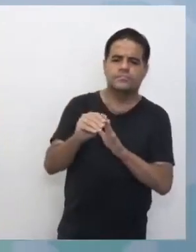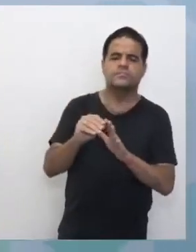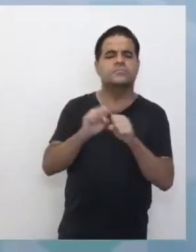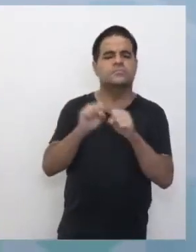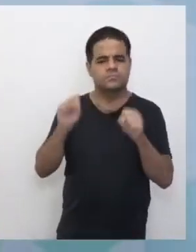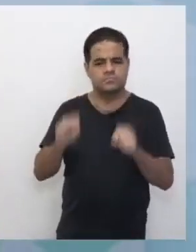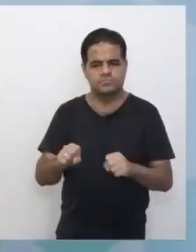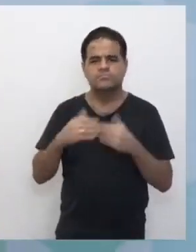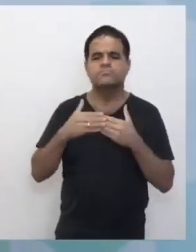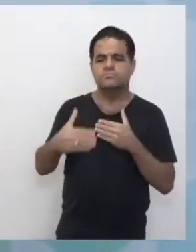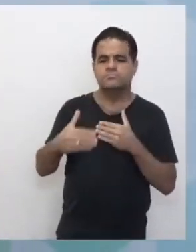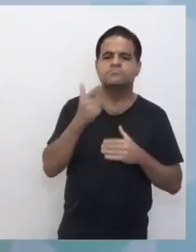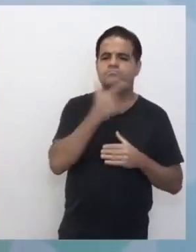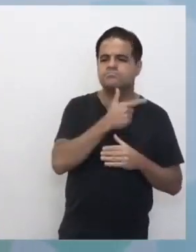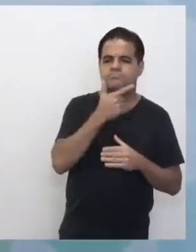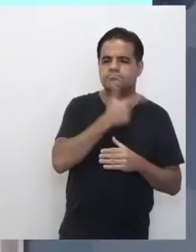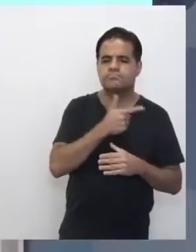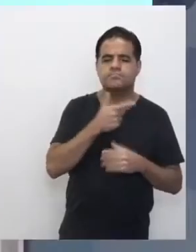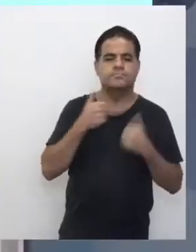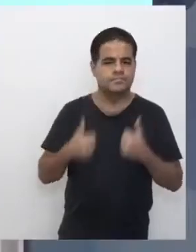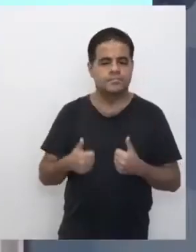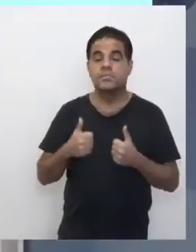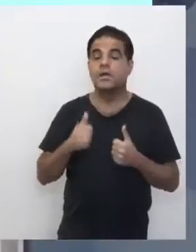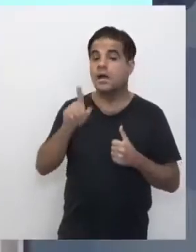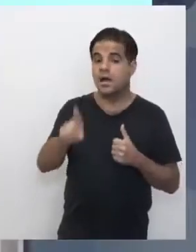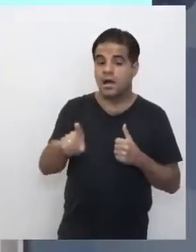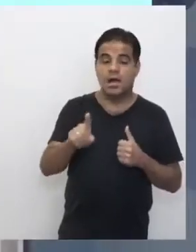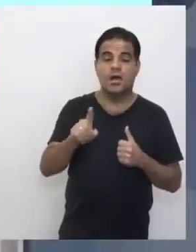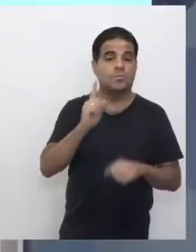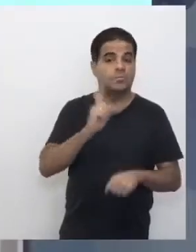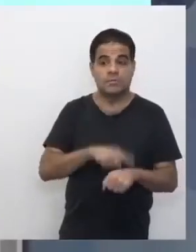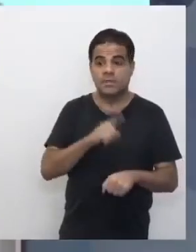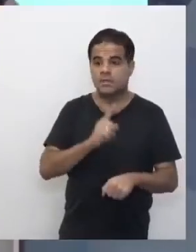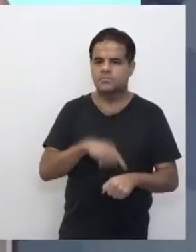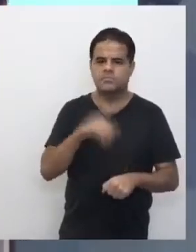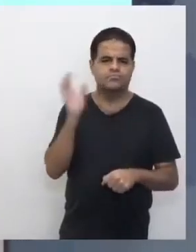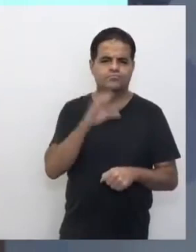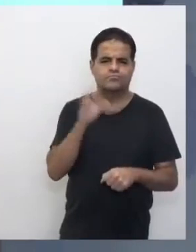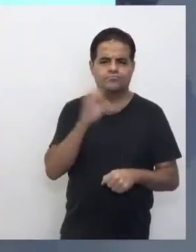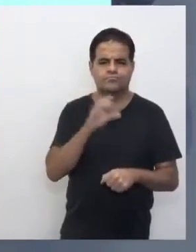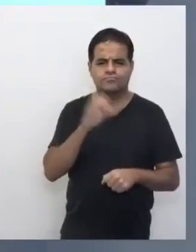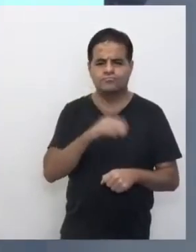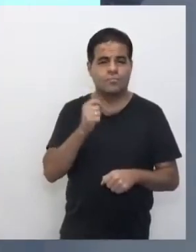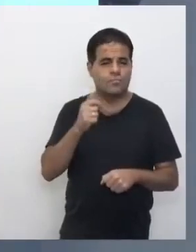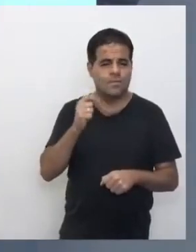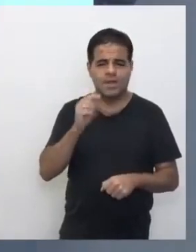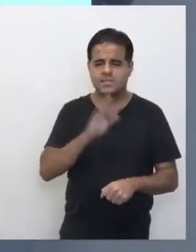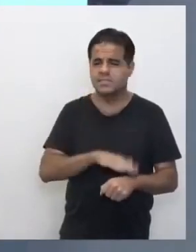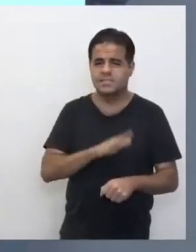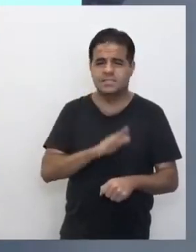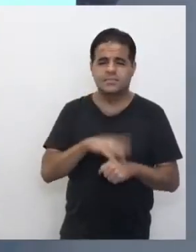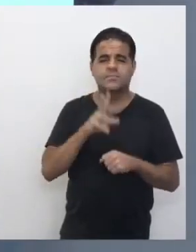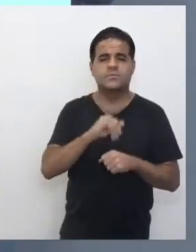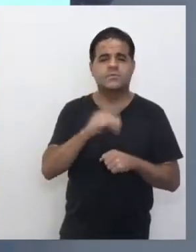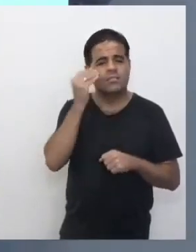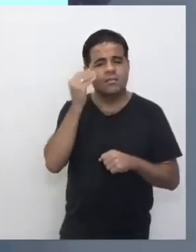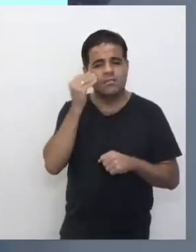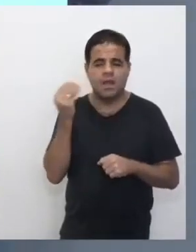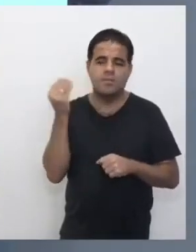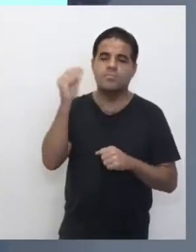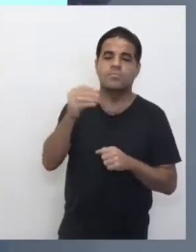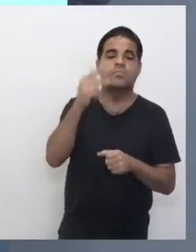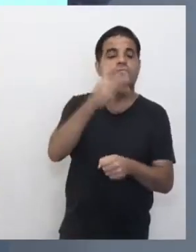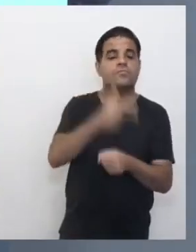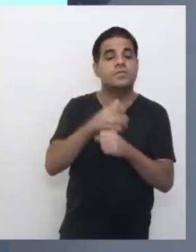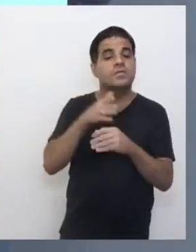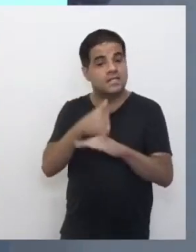sistema também. Uma coisa, como o tá correndo, a gente tá aqui, ó, quase sem tempo, a gente vai tentar colocar pra vocês aí o vídeo